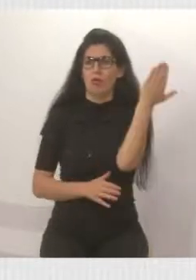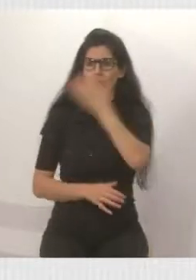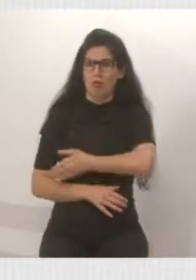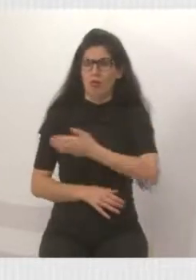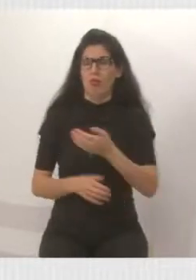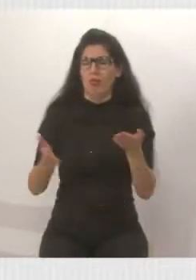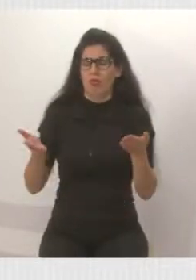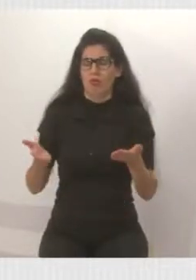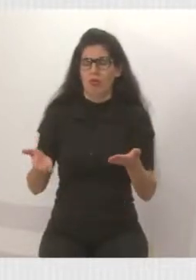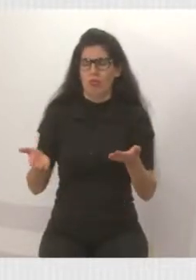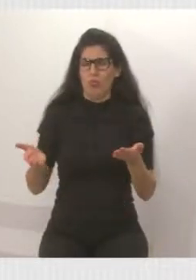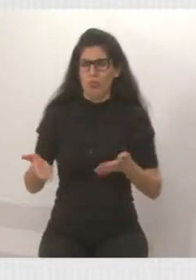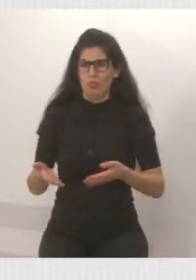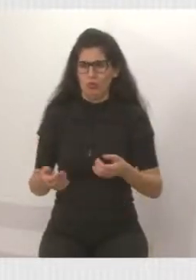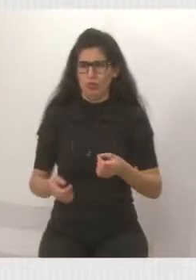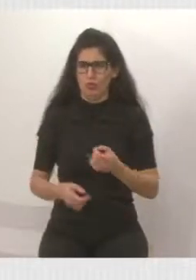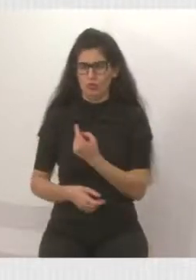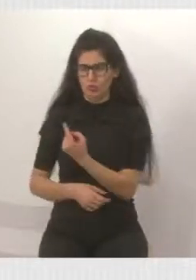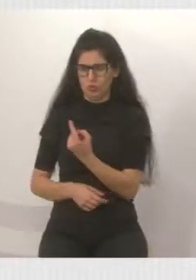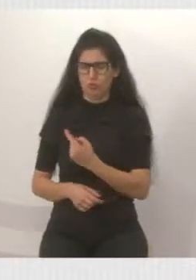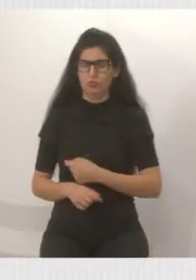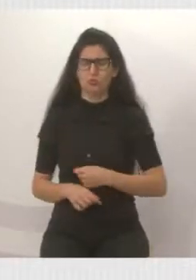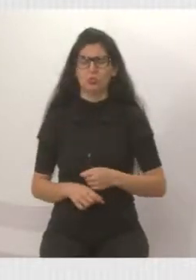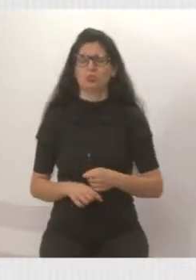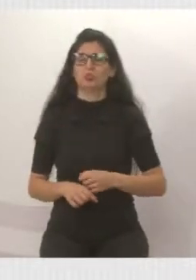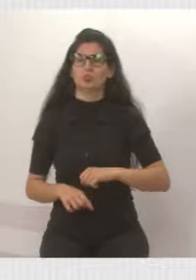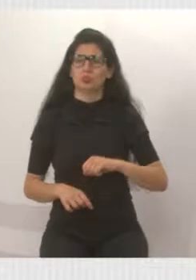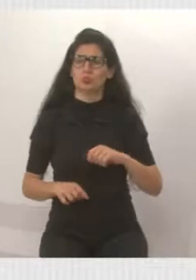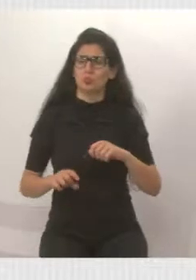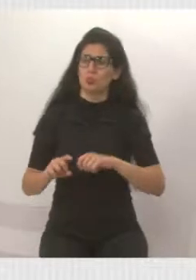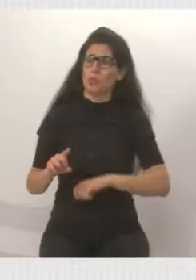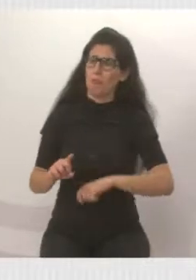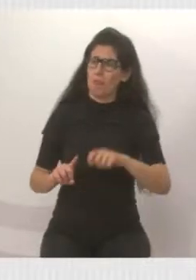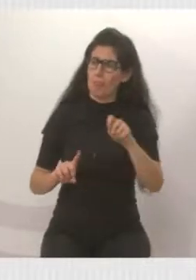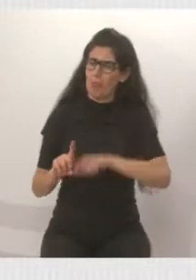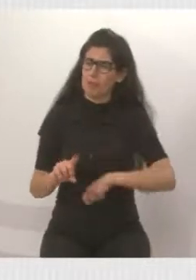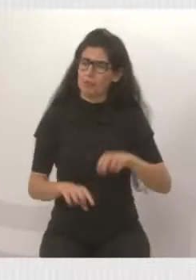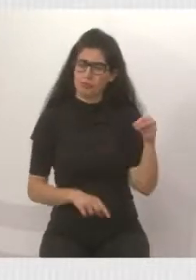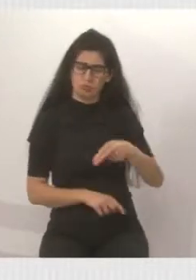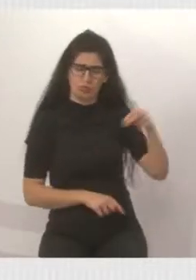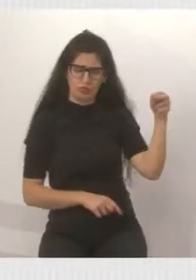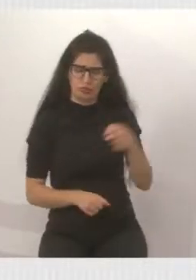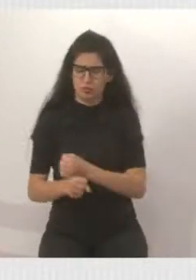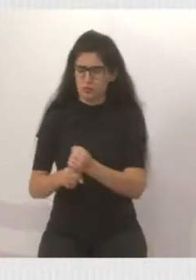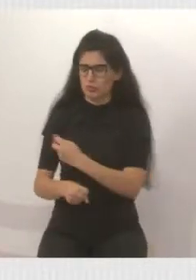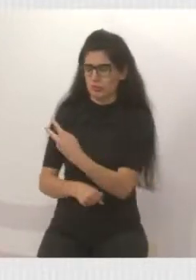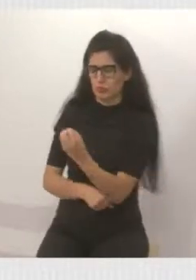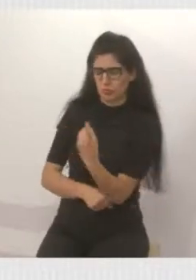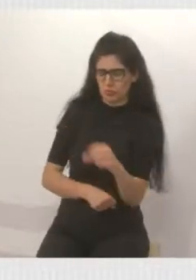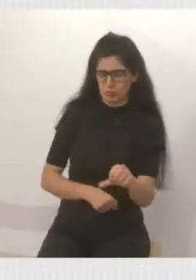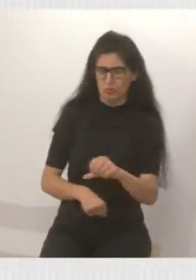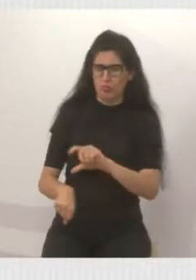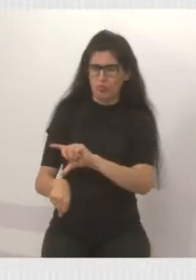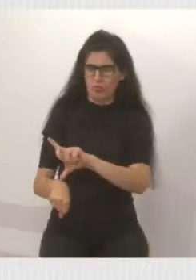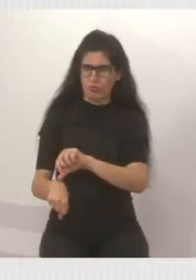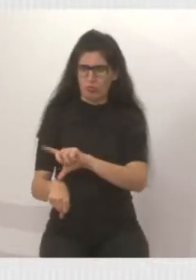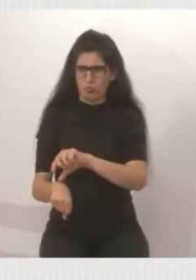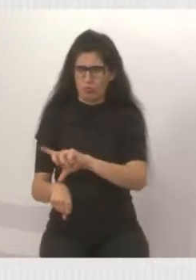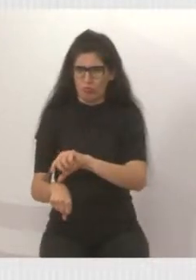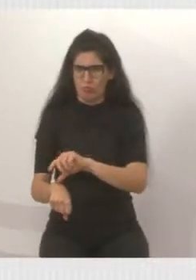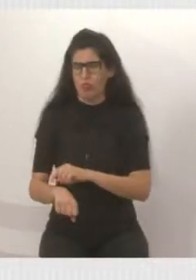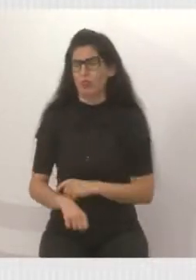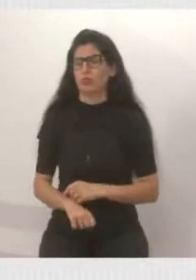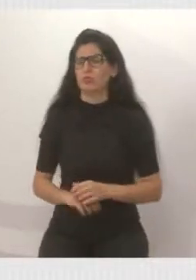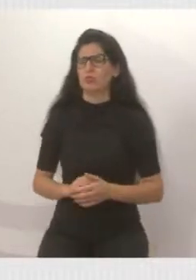hoje é 1 de 11 de 2019, o horário é